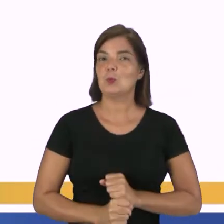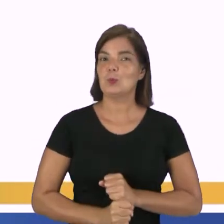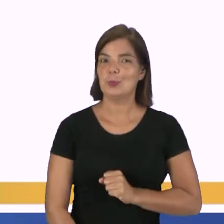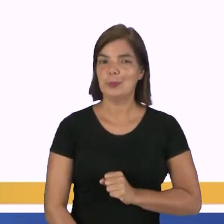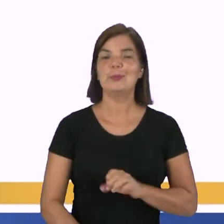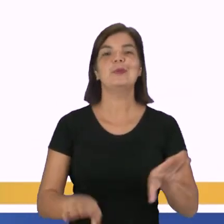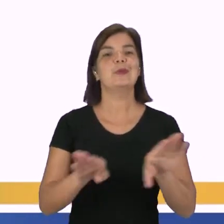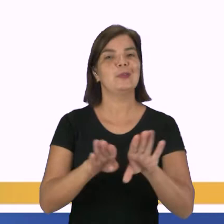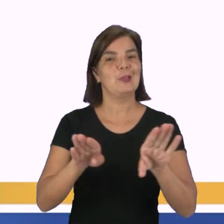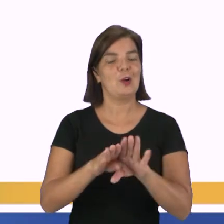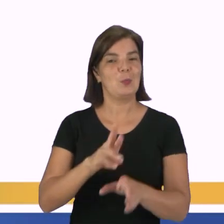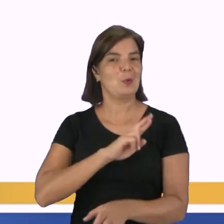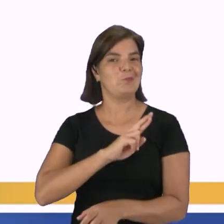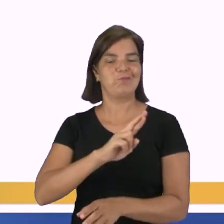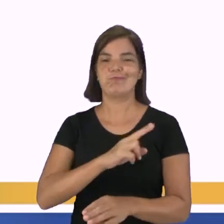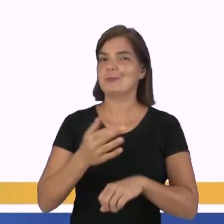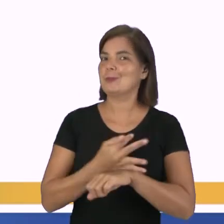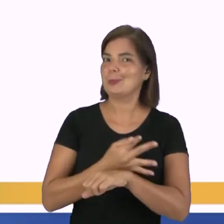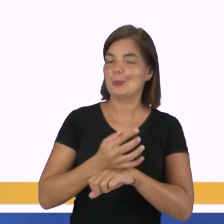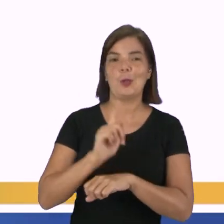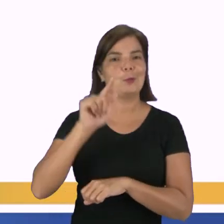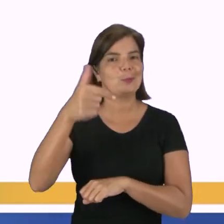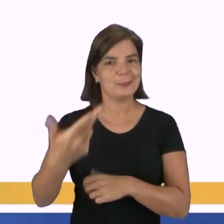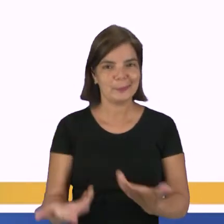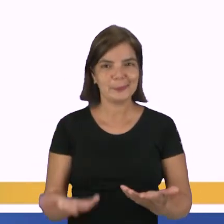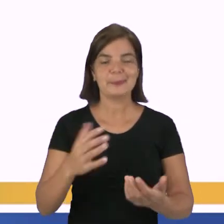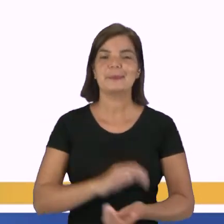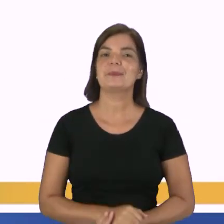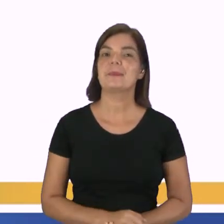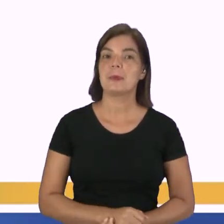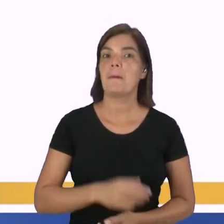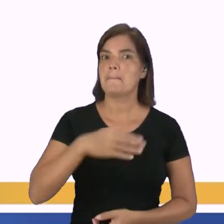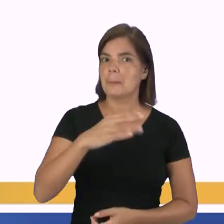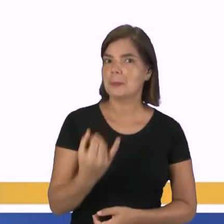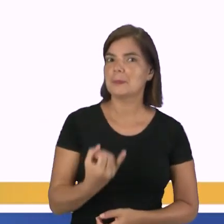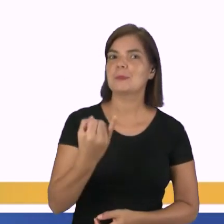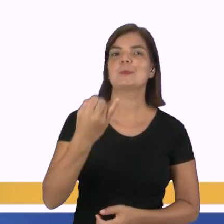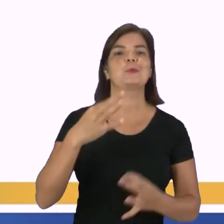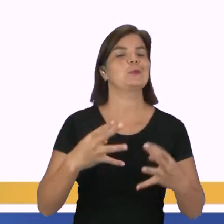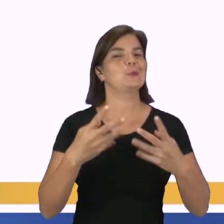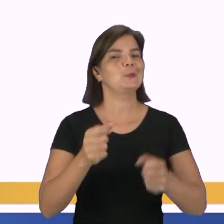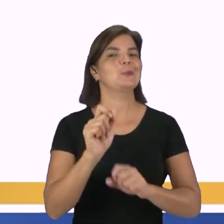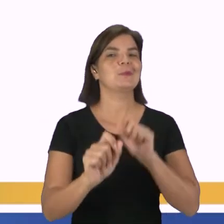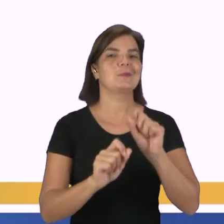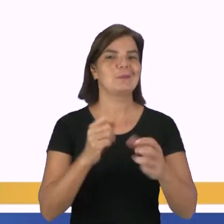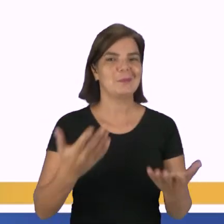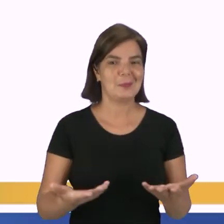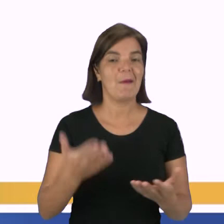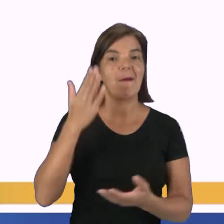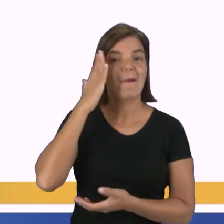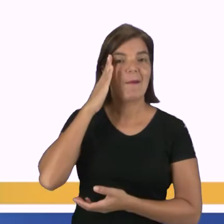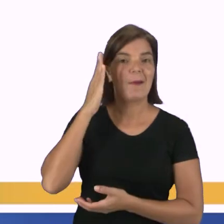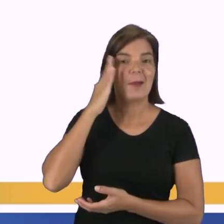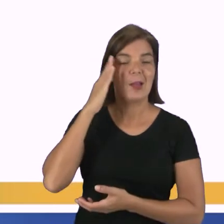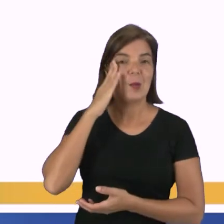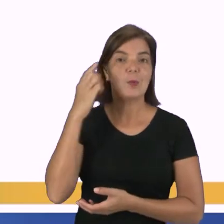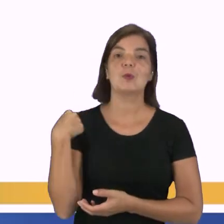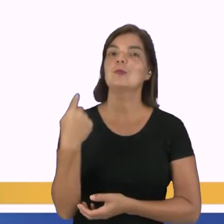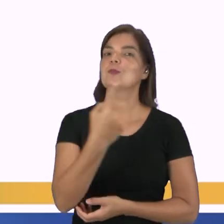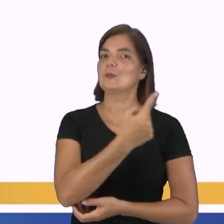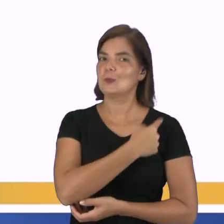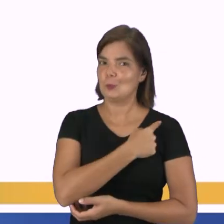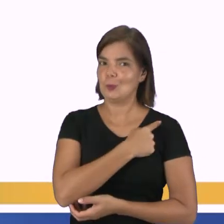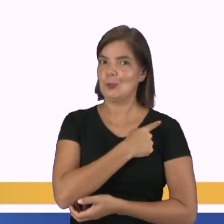intolerância religiosa, entre outros. O mais importante de tudo é entender que somos